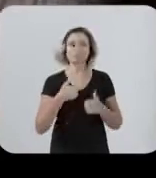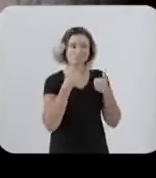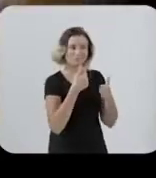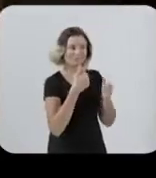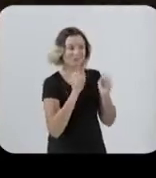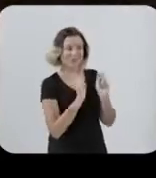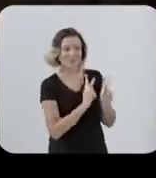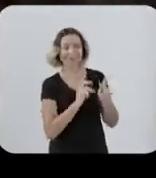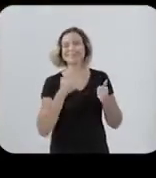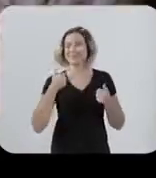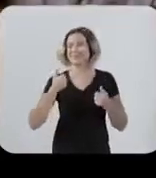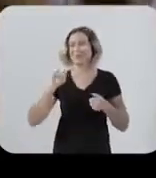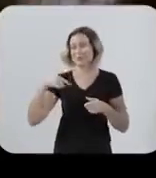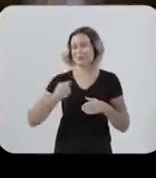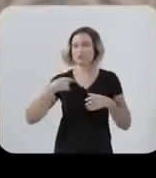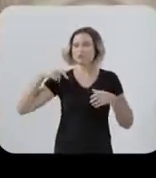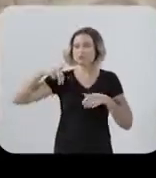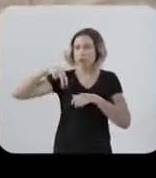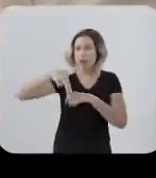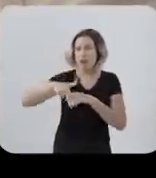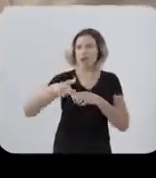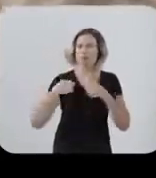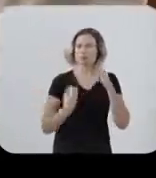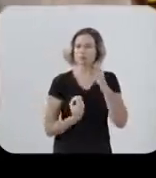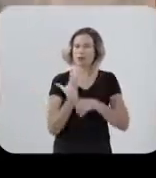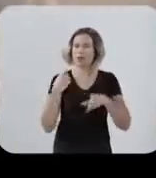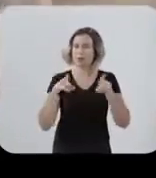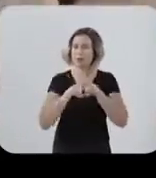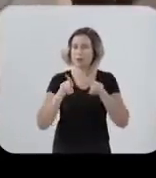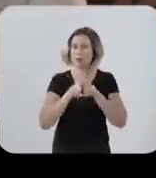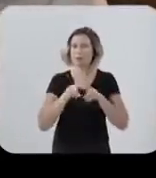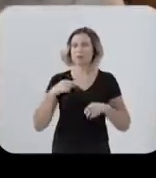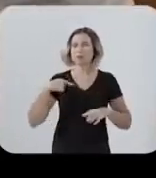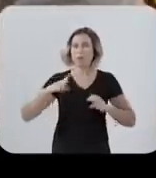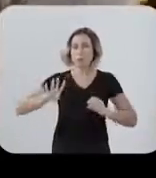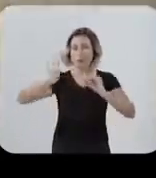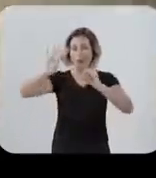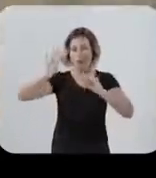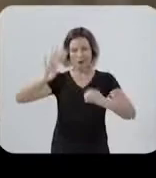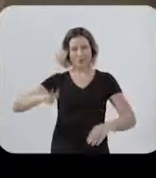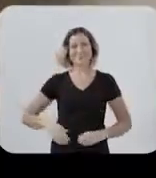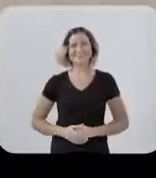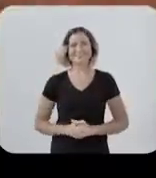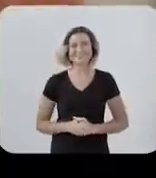500 corrimãos, a gente vai fazer mil escadarias. A sua ponta aí. 40 na cabeça e no coração.